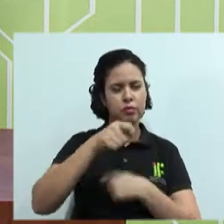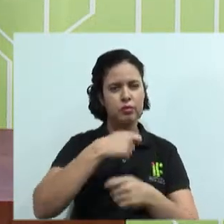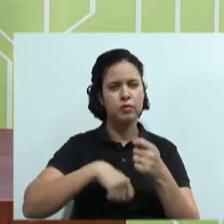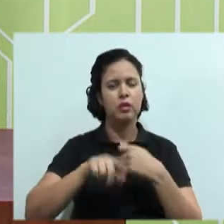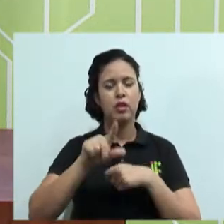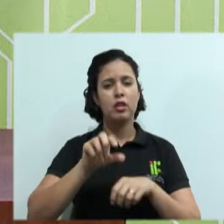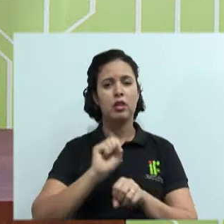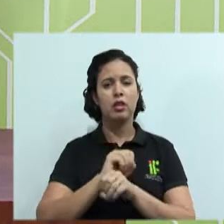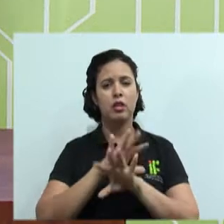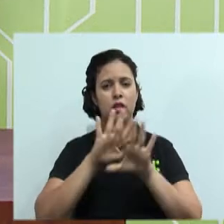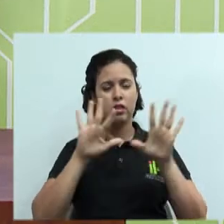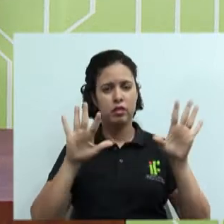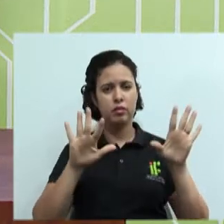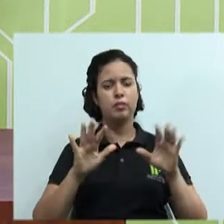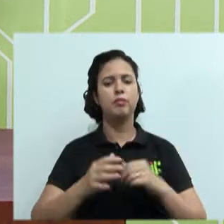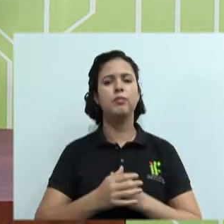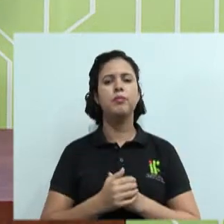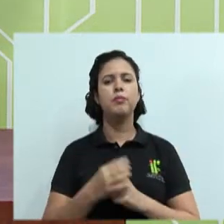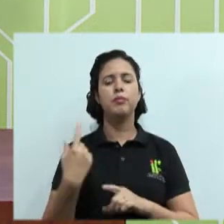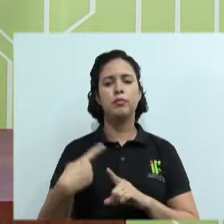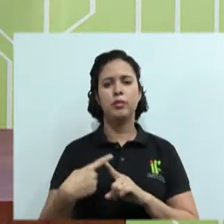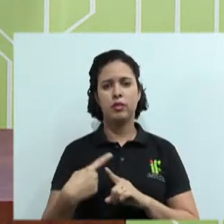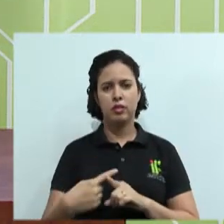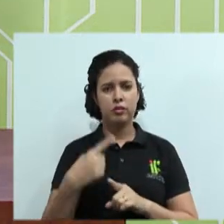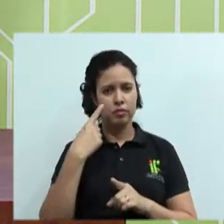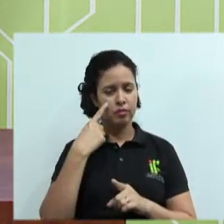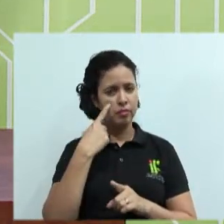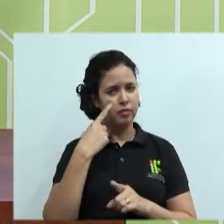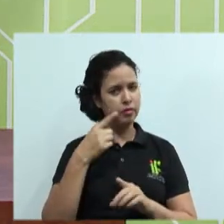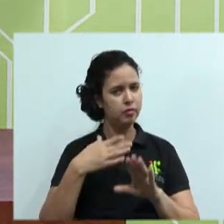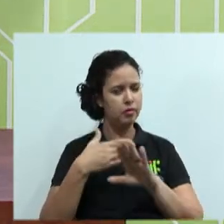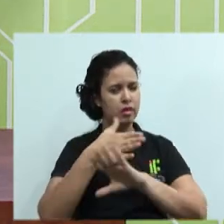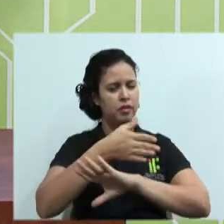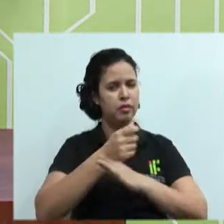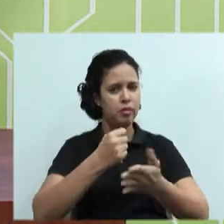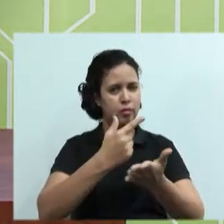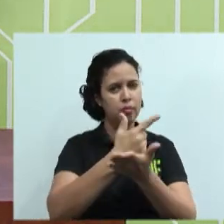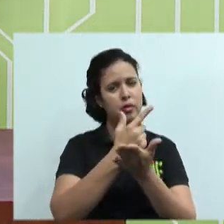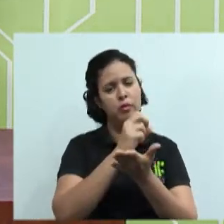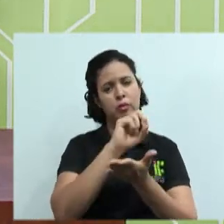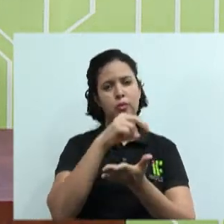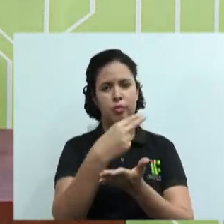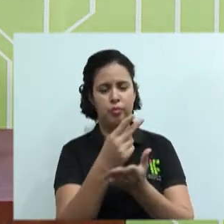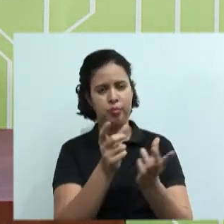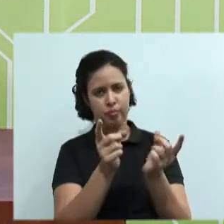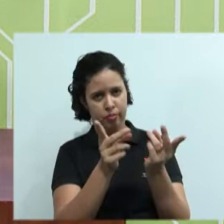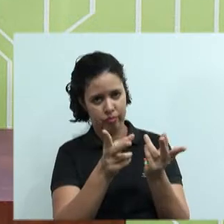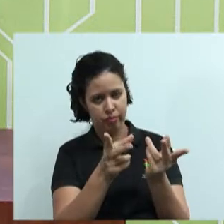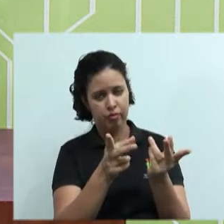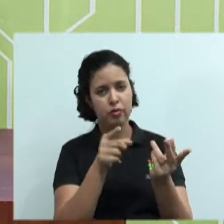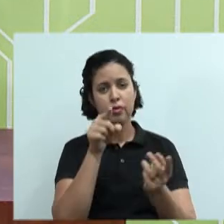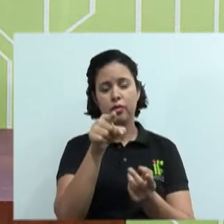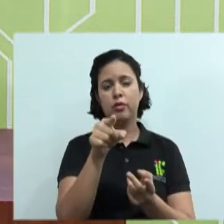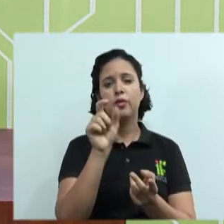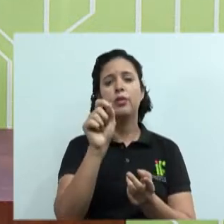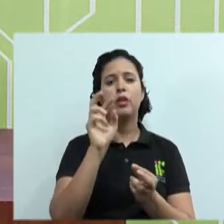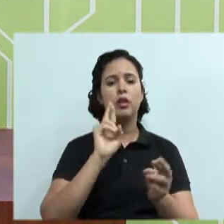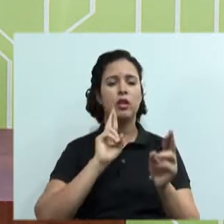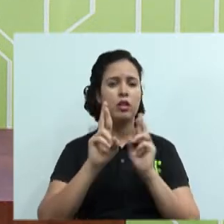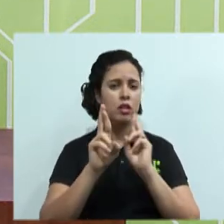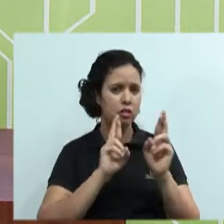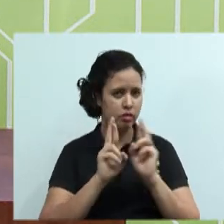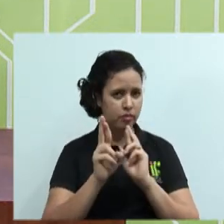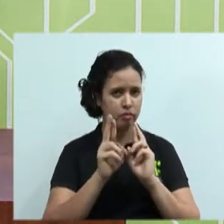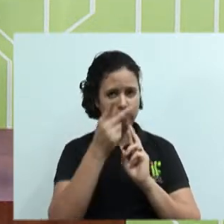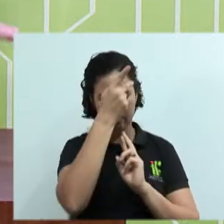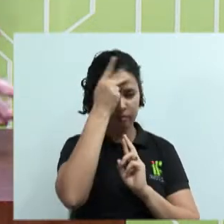claro, muito bem explícito. Por quê? Quando você vai comprar algo, você vai vender algo, você interage com quem está do outro lado. E vocês